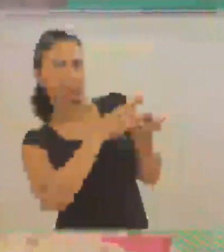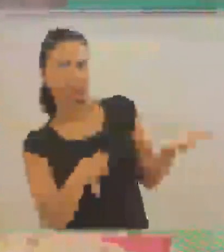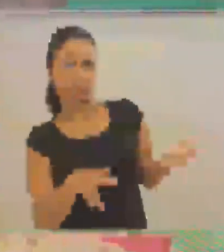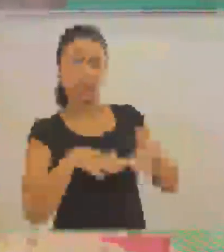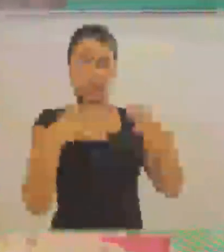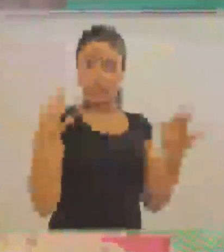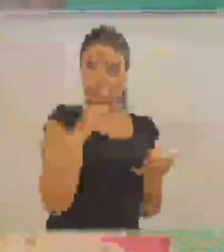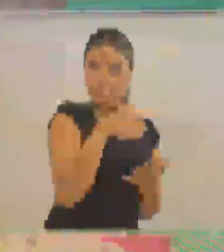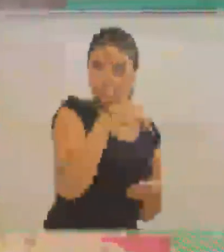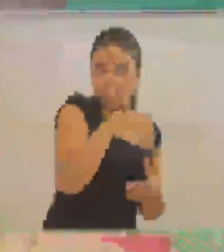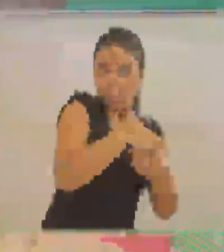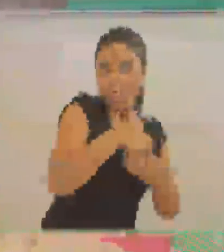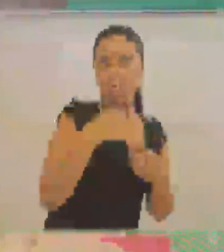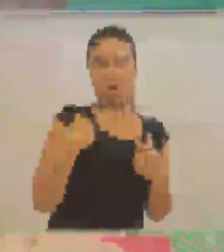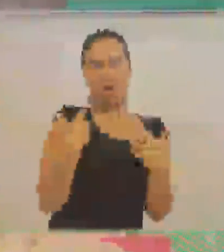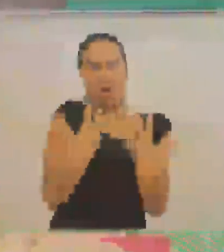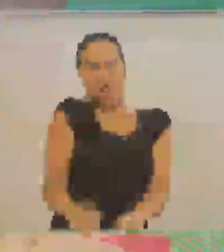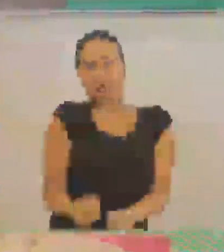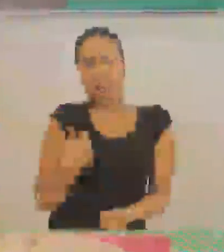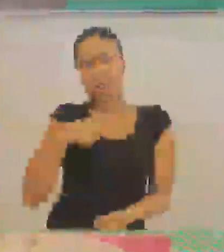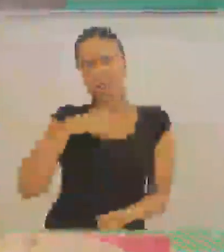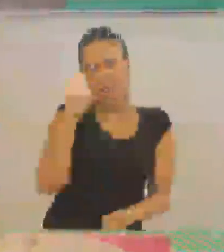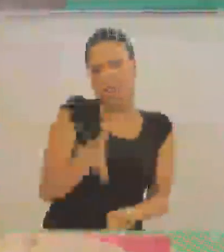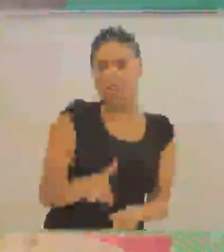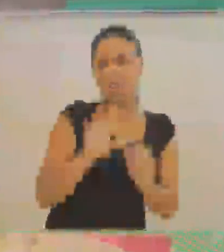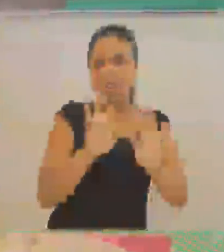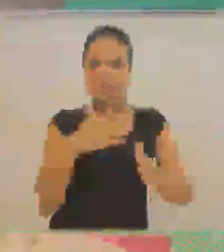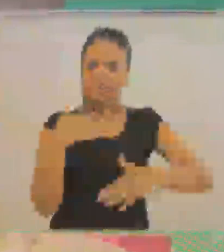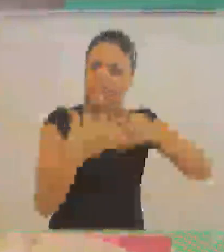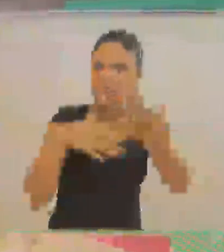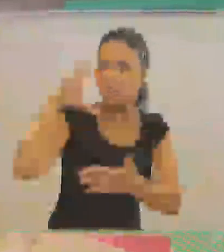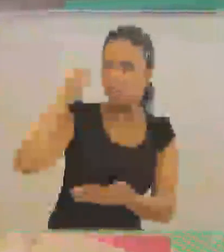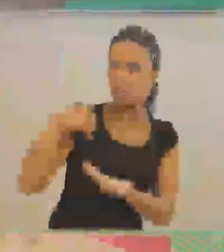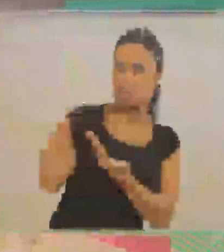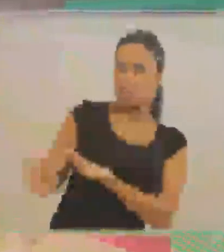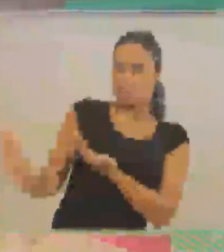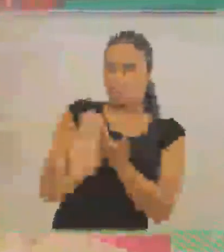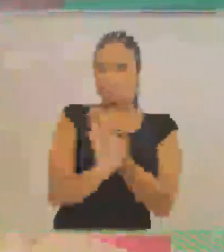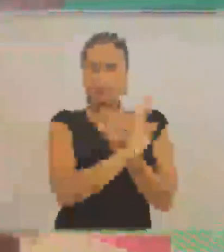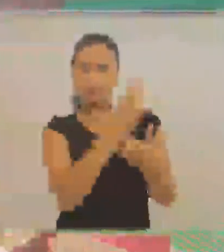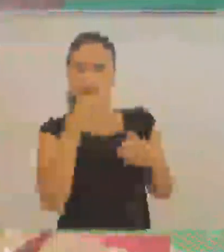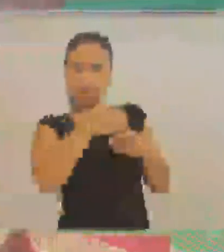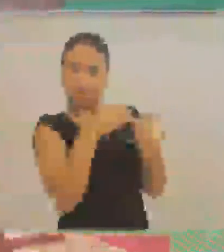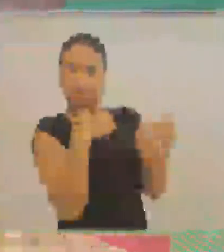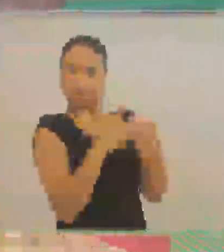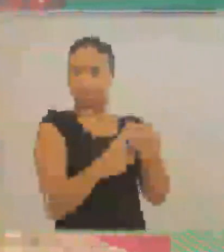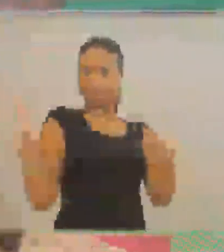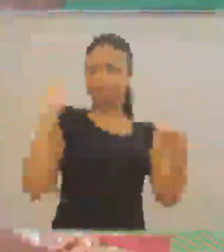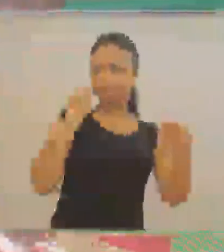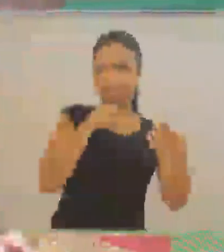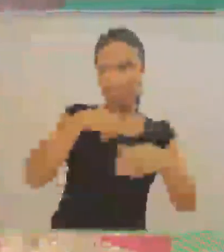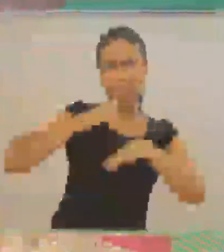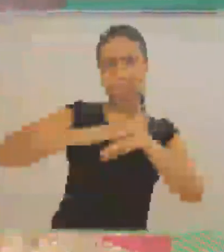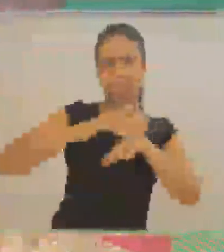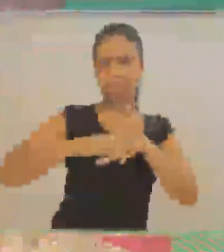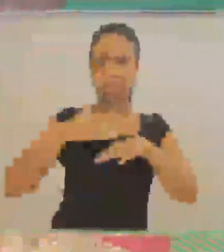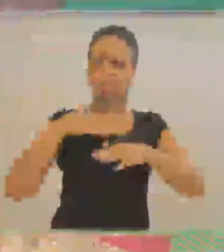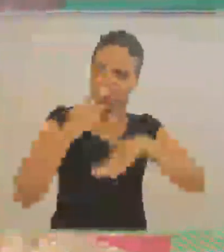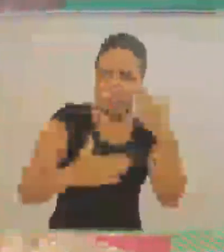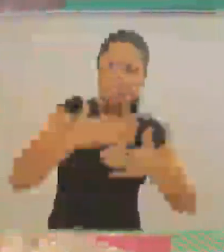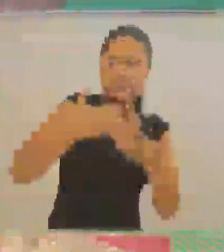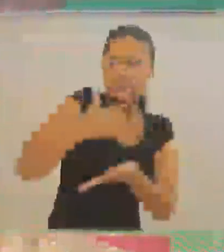assumir, eu tinha essa deficiência, queria passar por ouvinte, me afastar das pessoas, do convívio social,